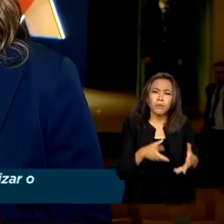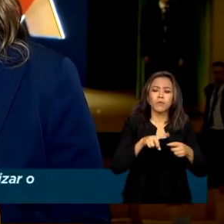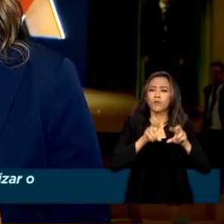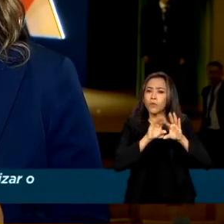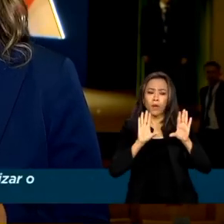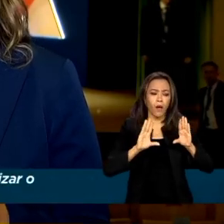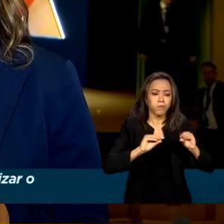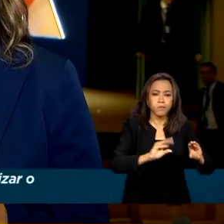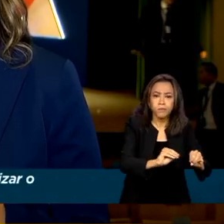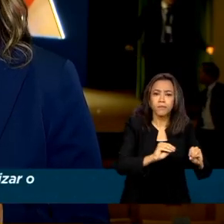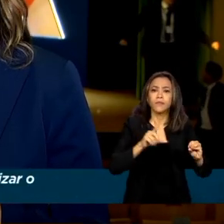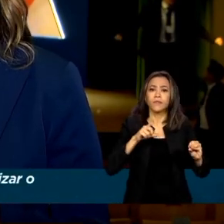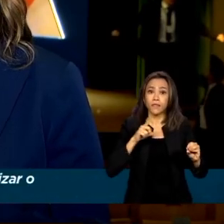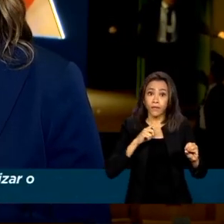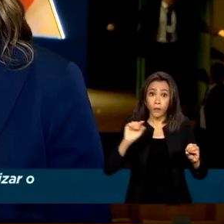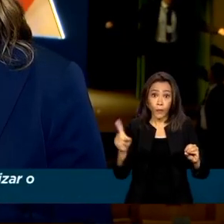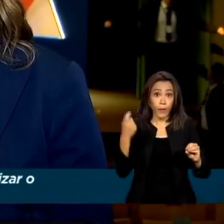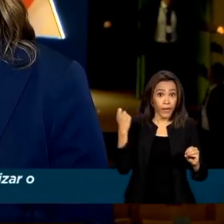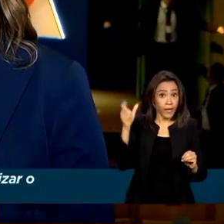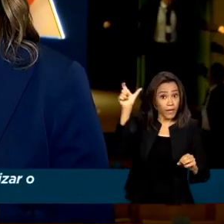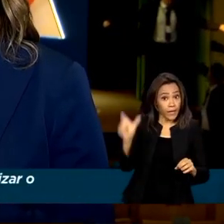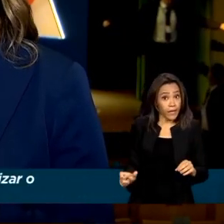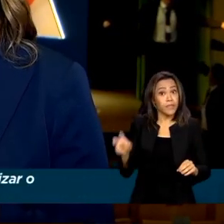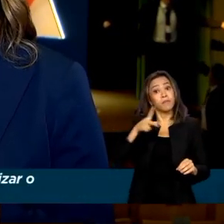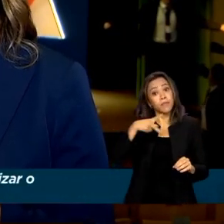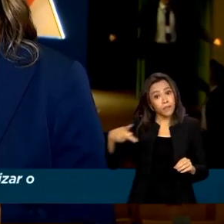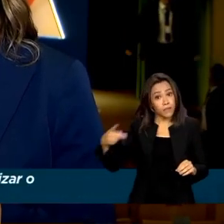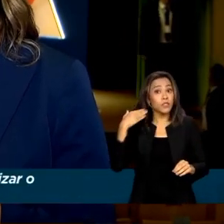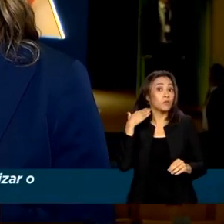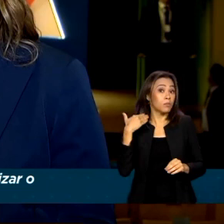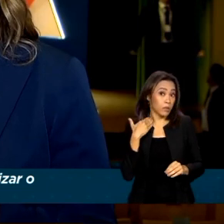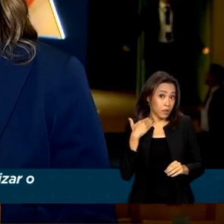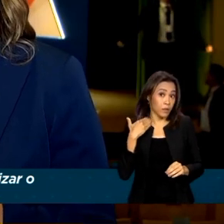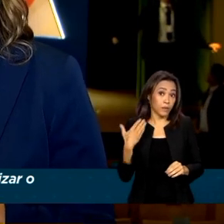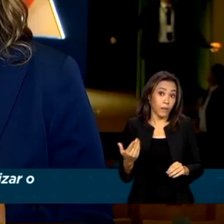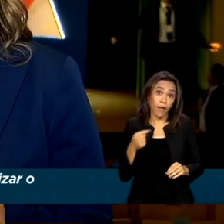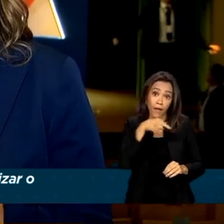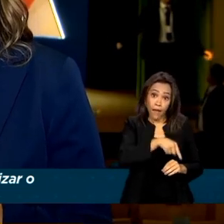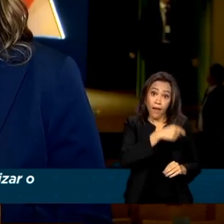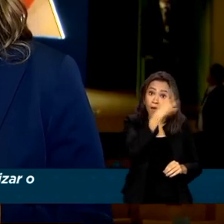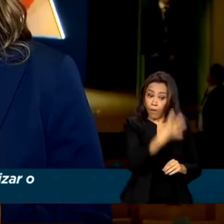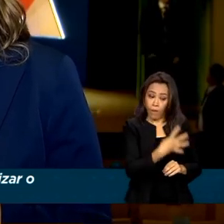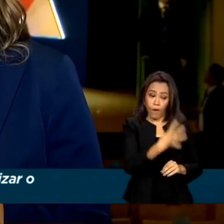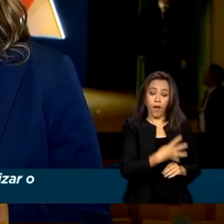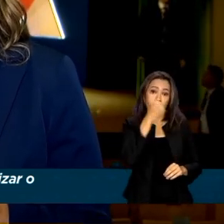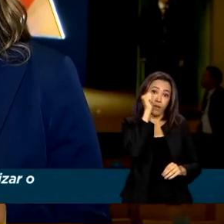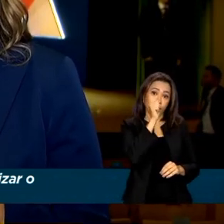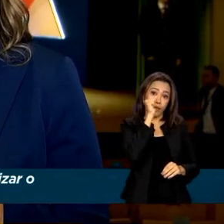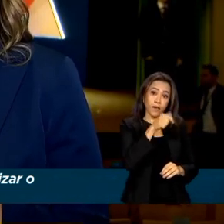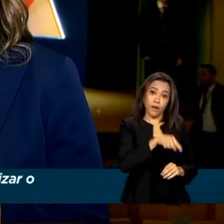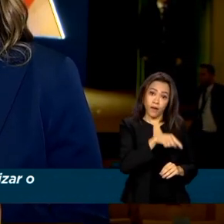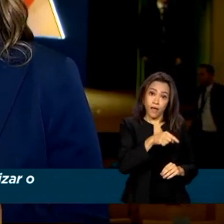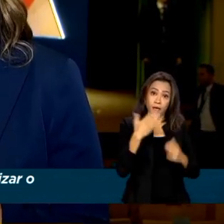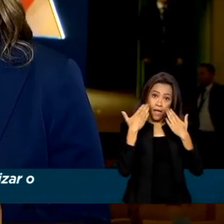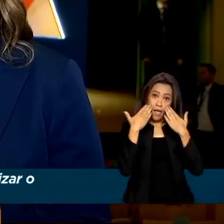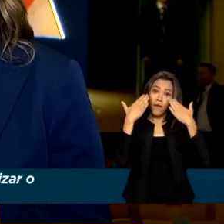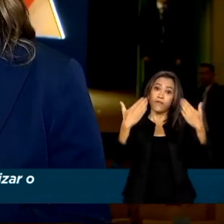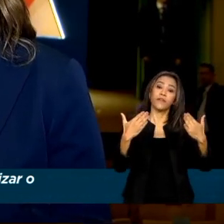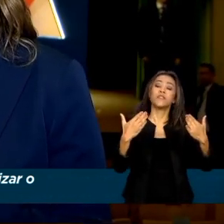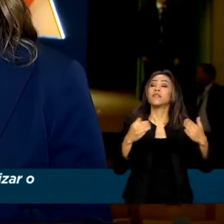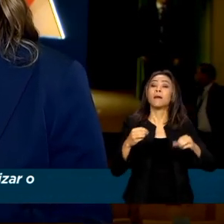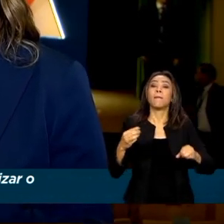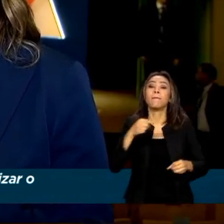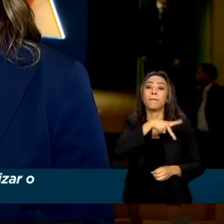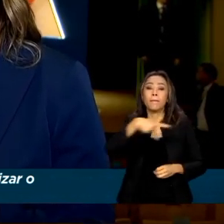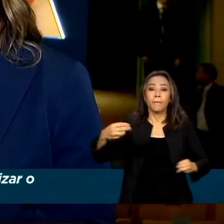envolvendo o ex-presidente do banco, Pedro Guimarães. Ela é a quarta mulher à frente da presidência da Caixa